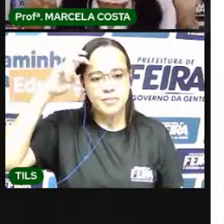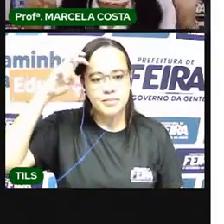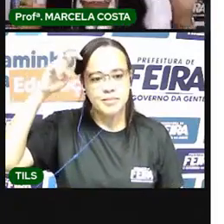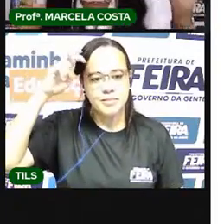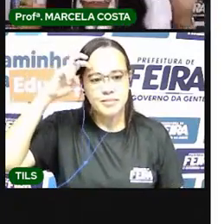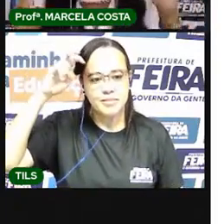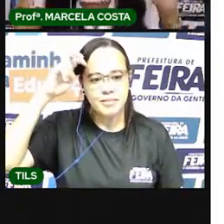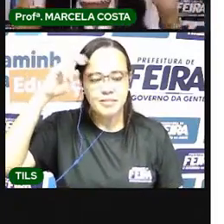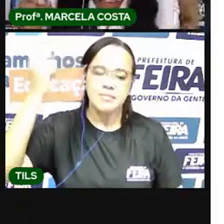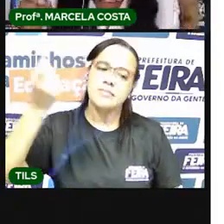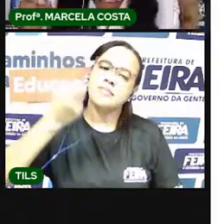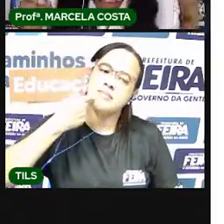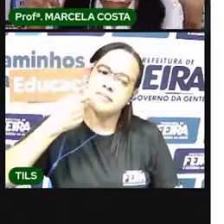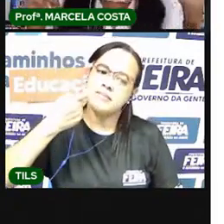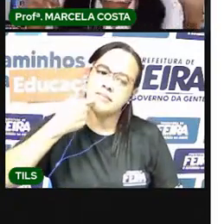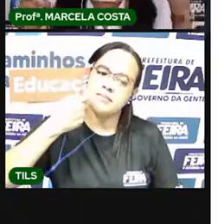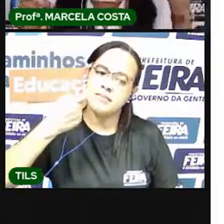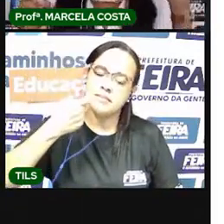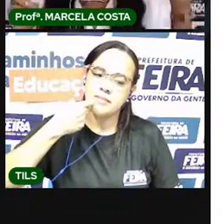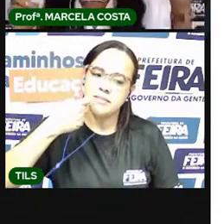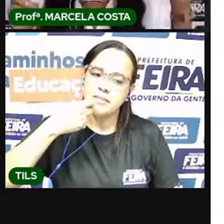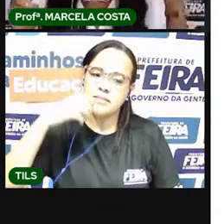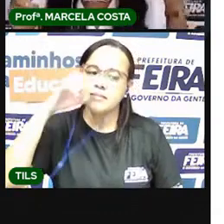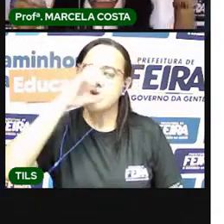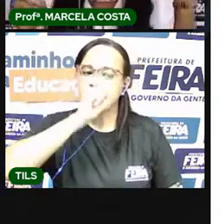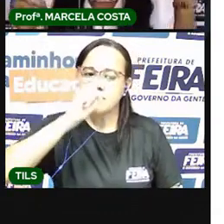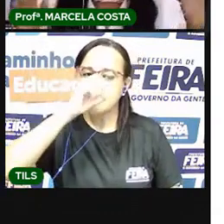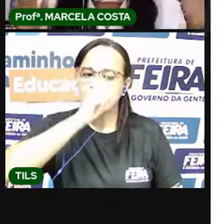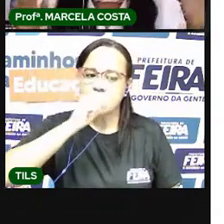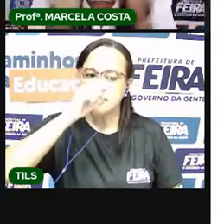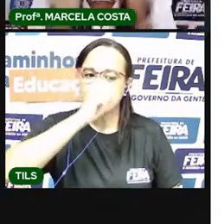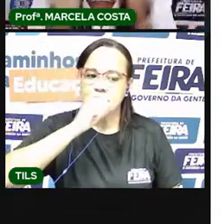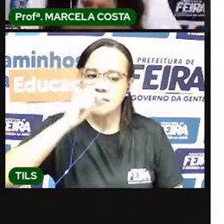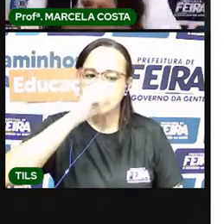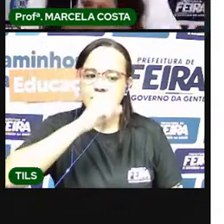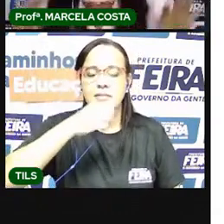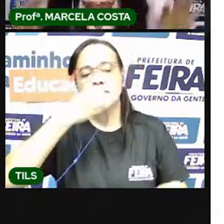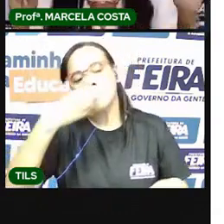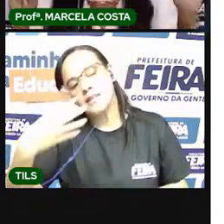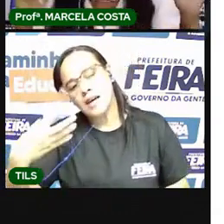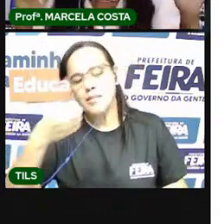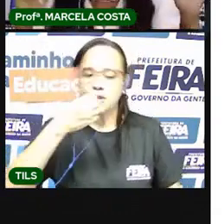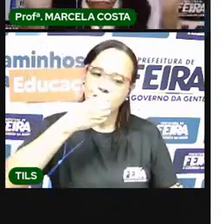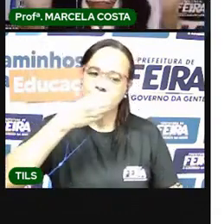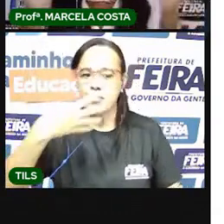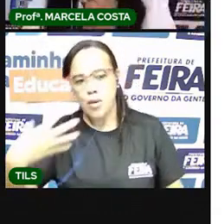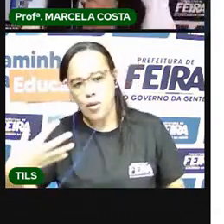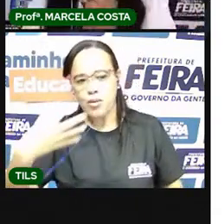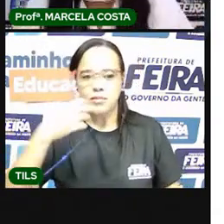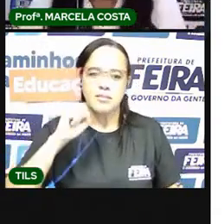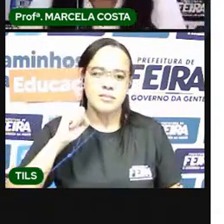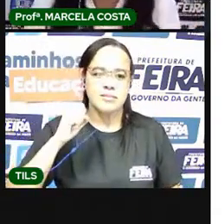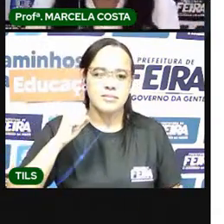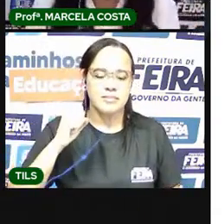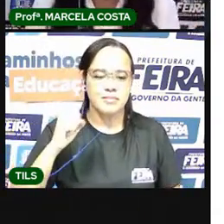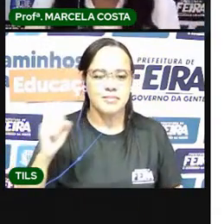quinta-feira, sexta-feira, sábado que bom Sábado que bom